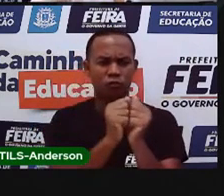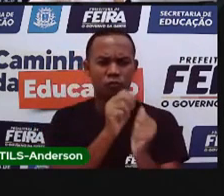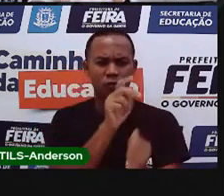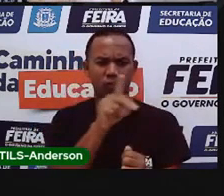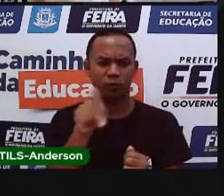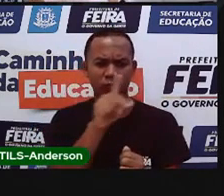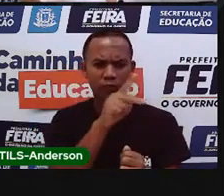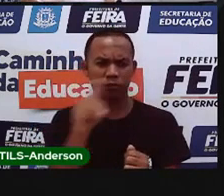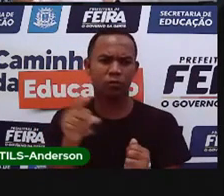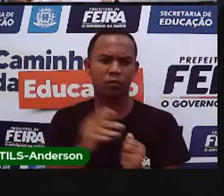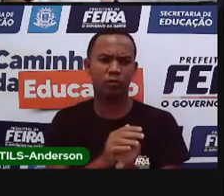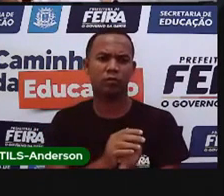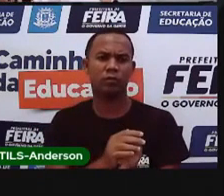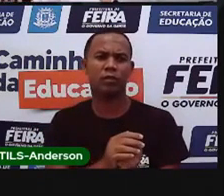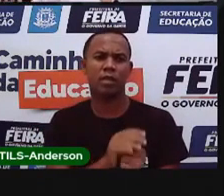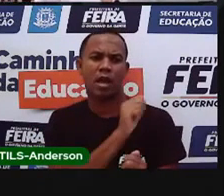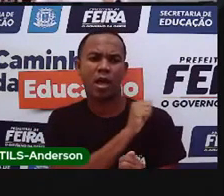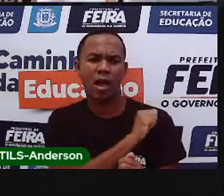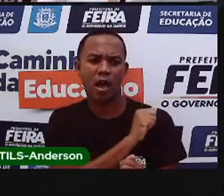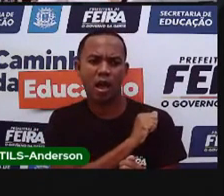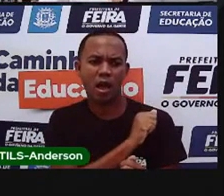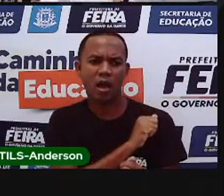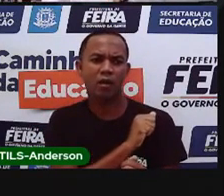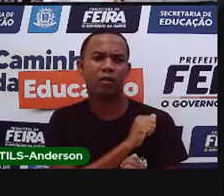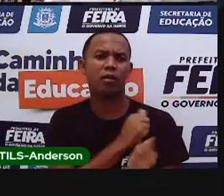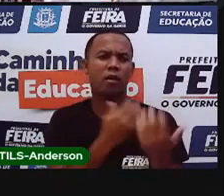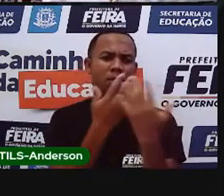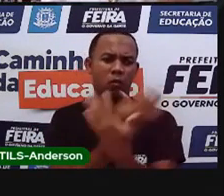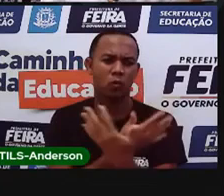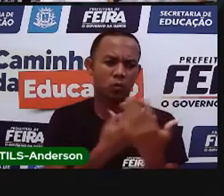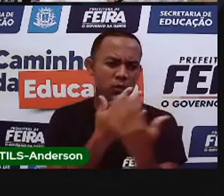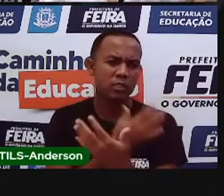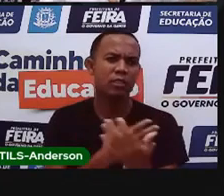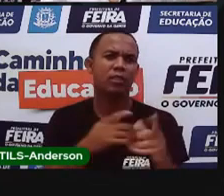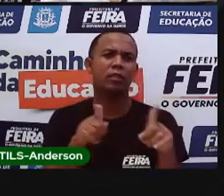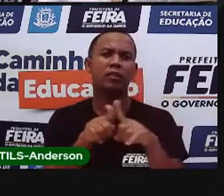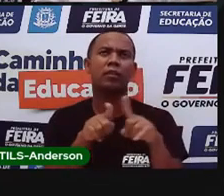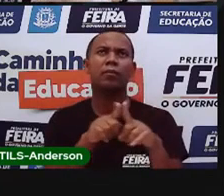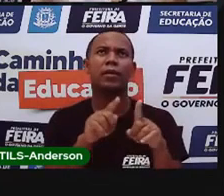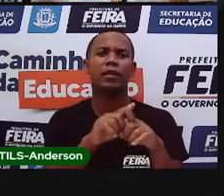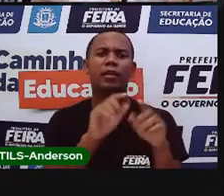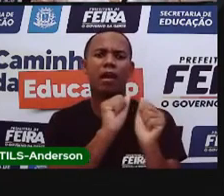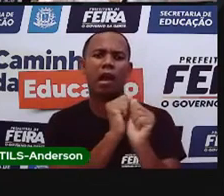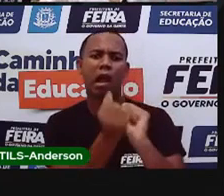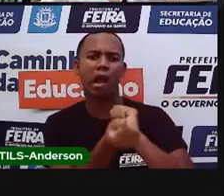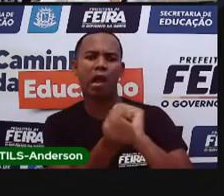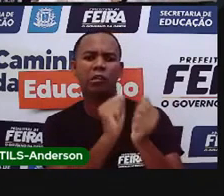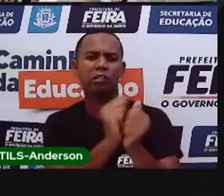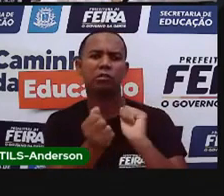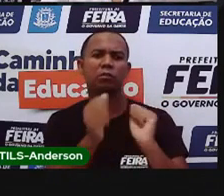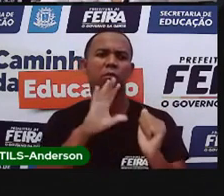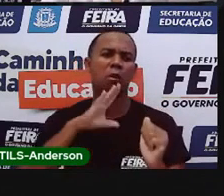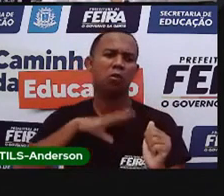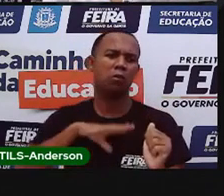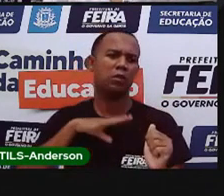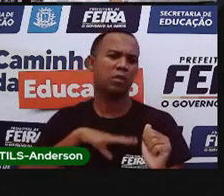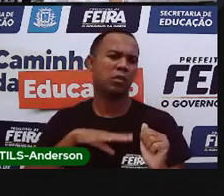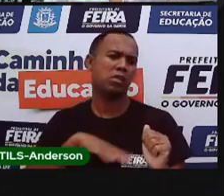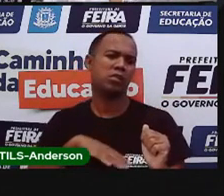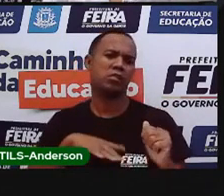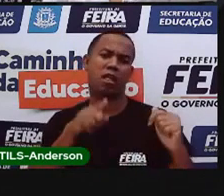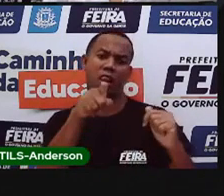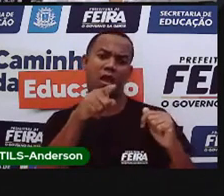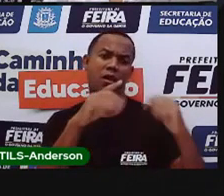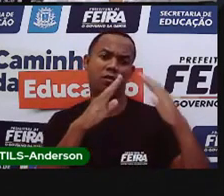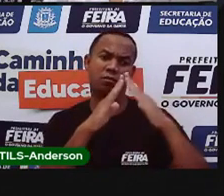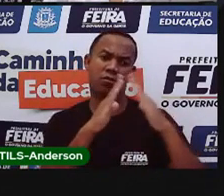professor, é na aula de música, é na aula de artes, na aula de linguagens, é na escola que você